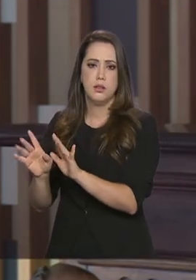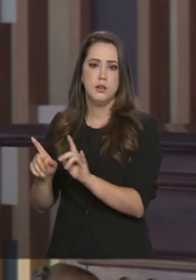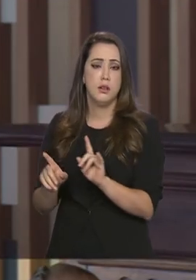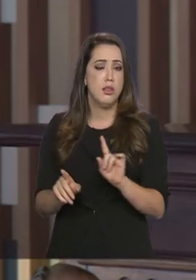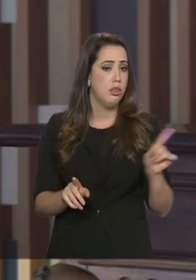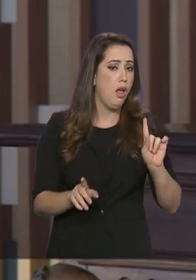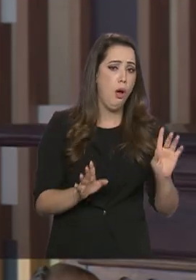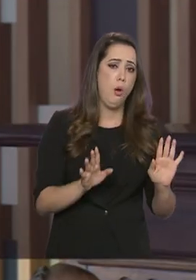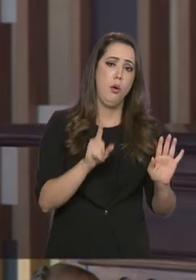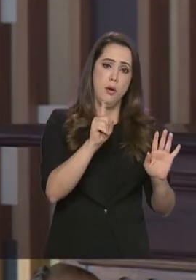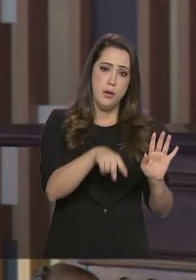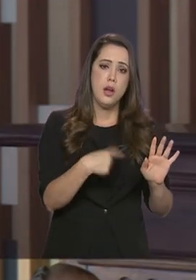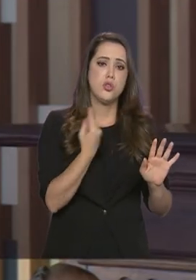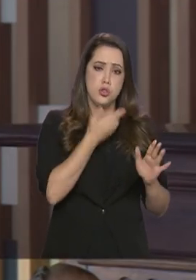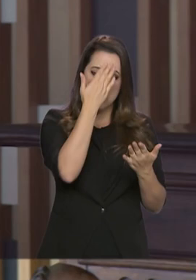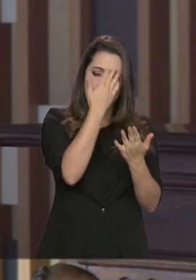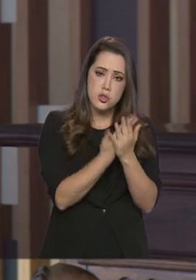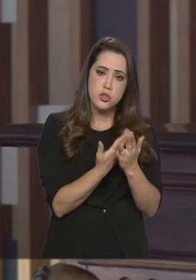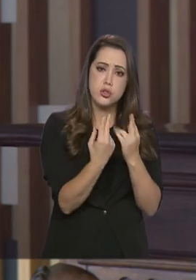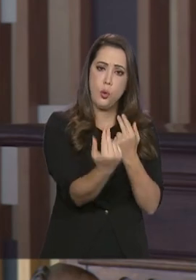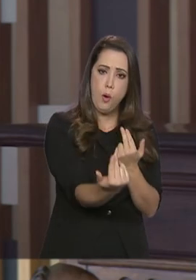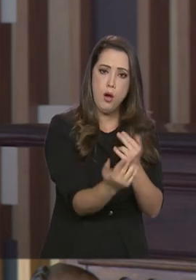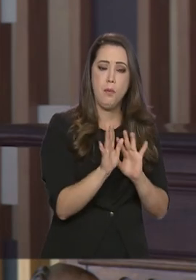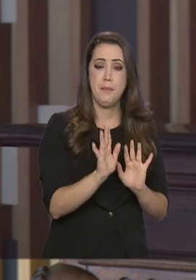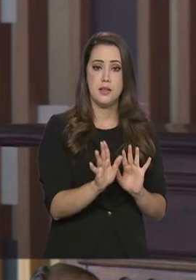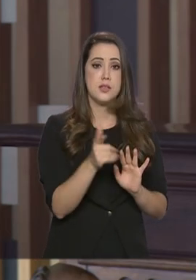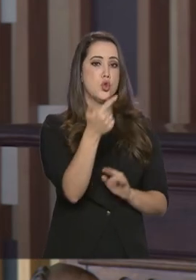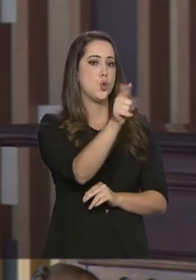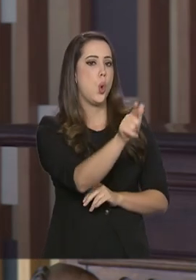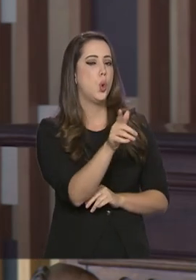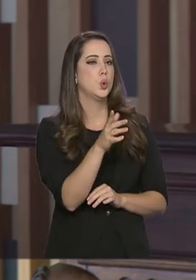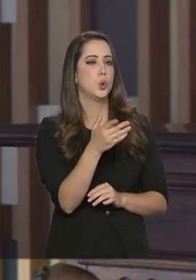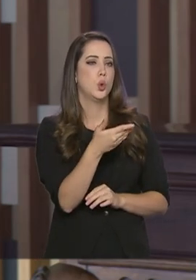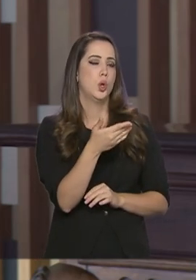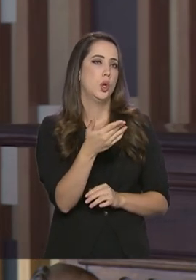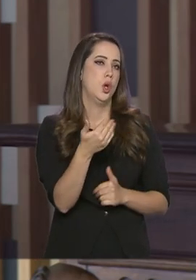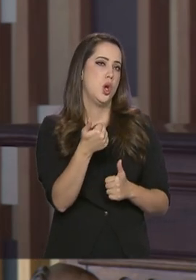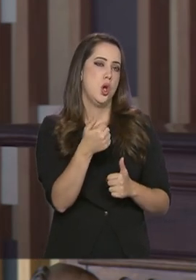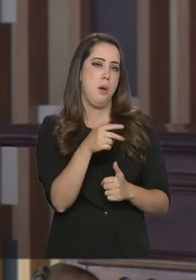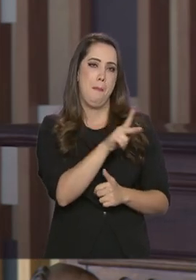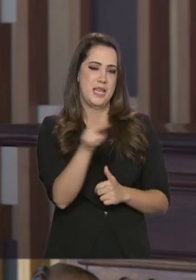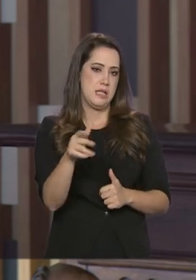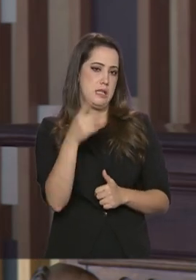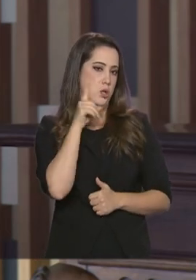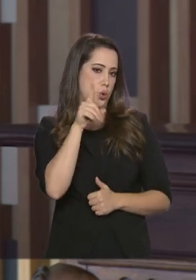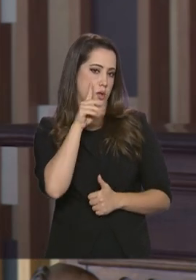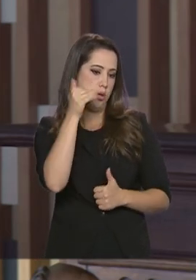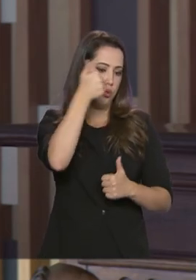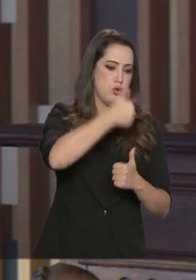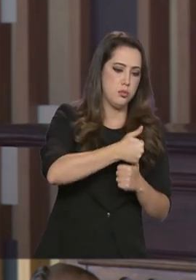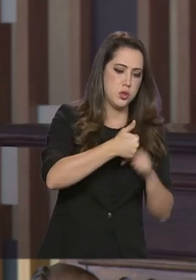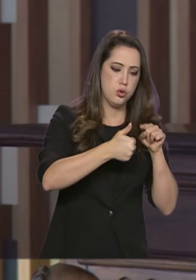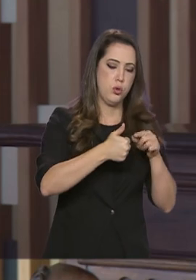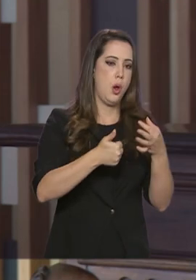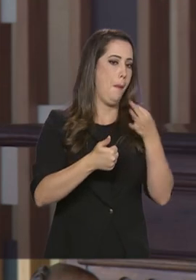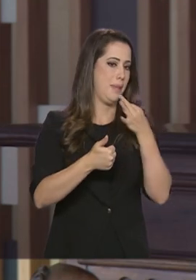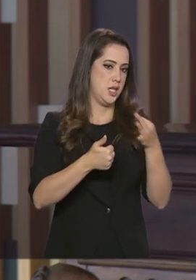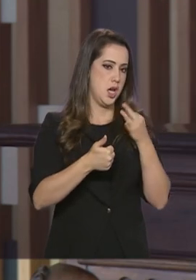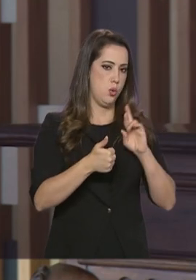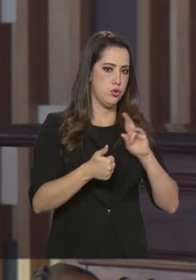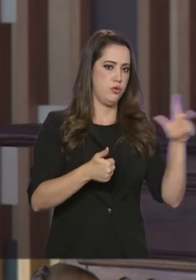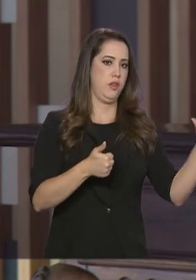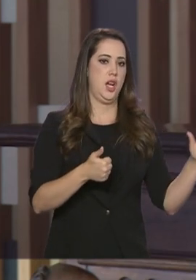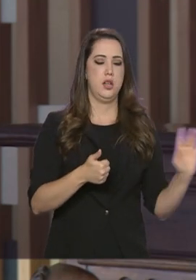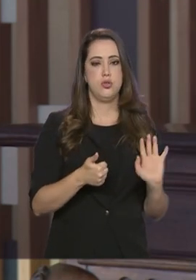que eles, né? Se vier um governo americano que tem uma posição diferente, uma posição que não seja essa, que não seja uma